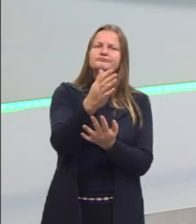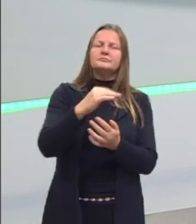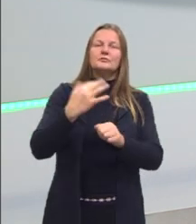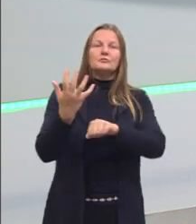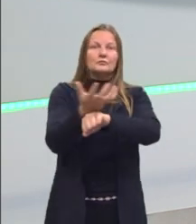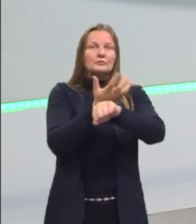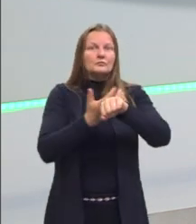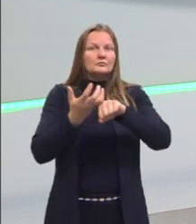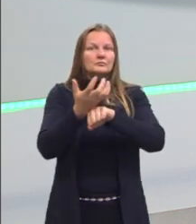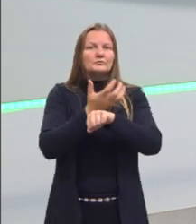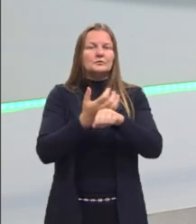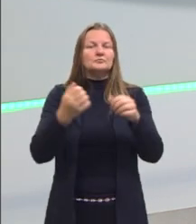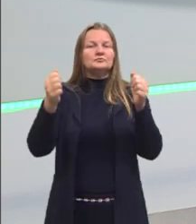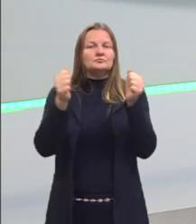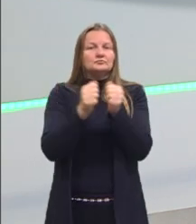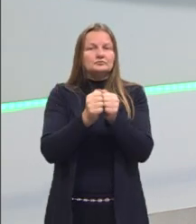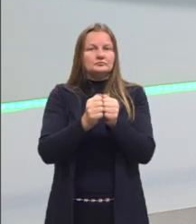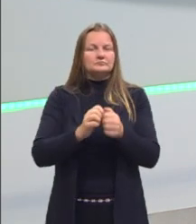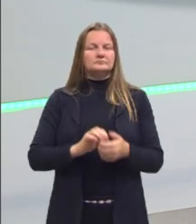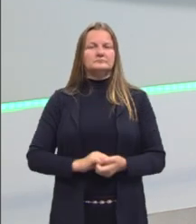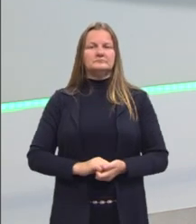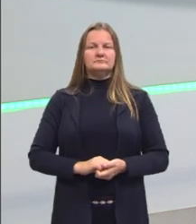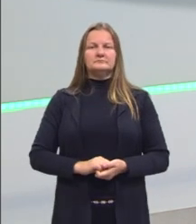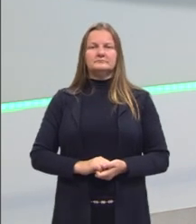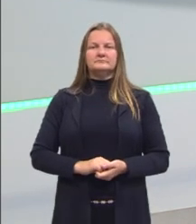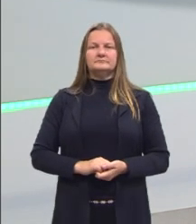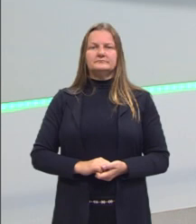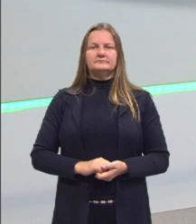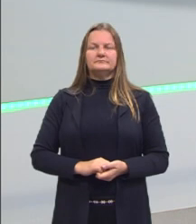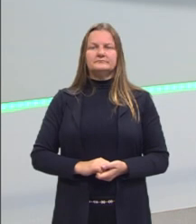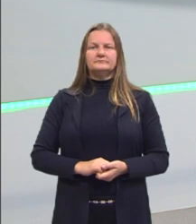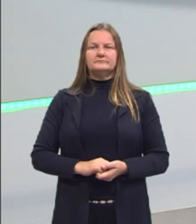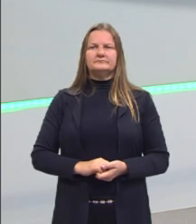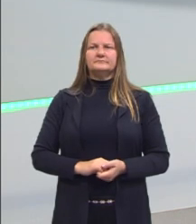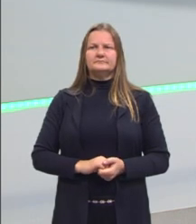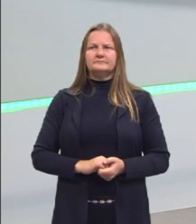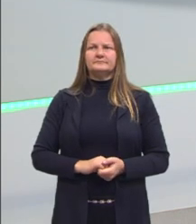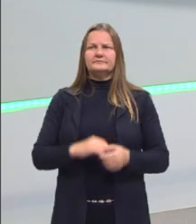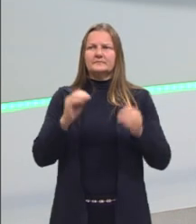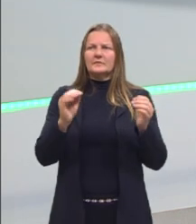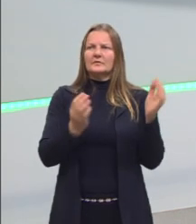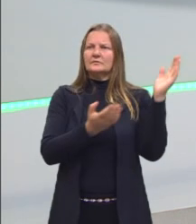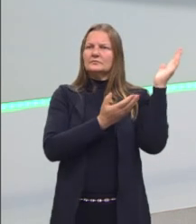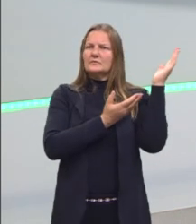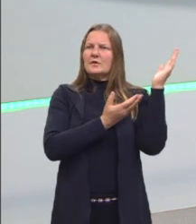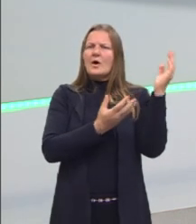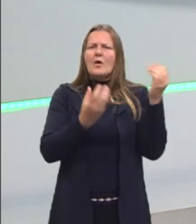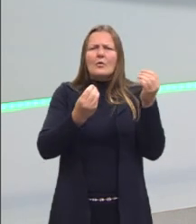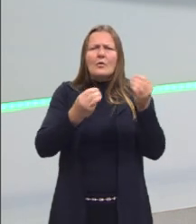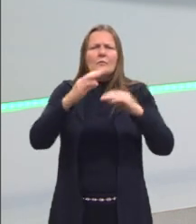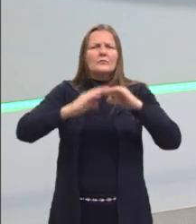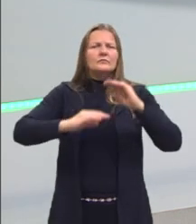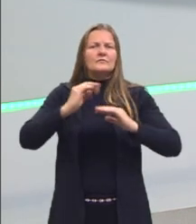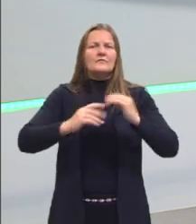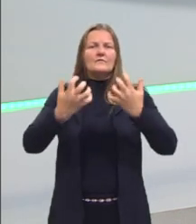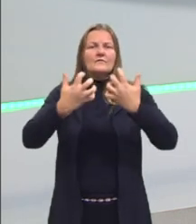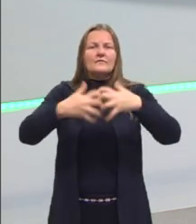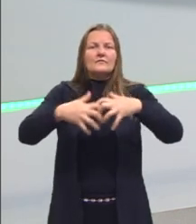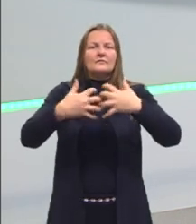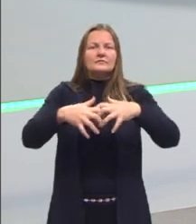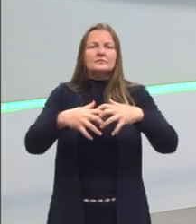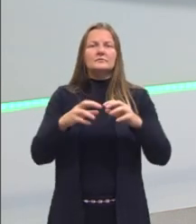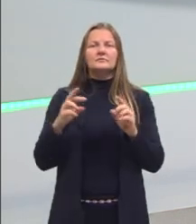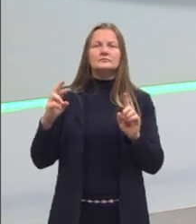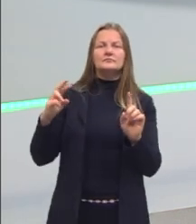nossos outros componentes da área. Então, aqui a gente vai olhar como elas, de fato, funcionam quando elas se